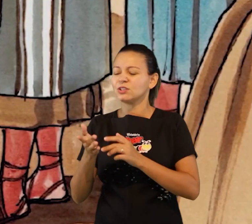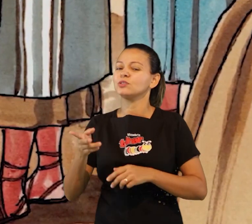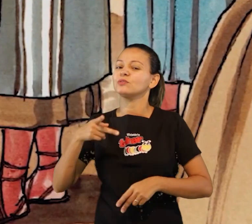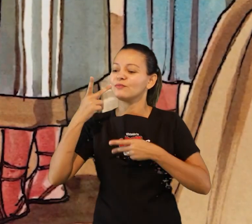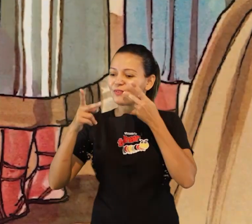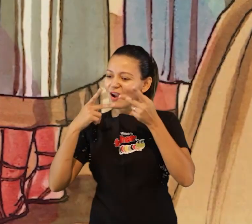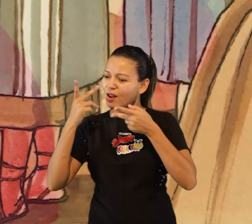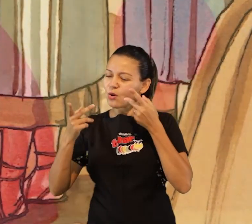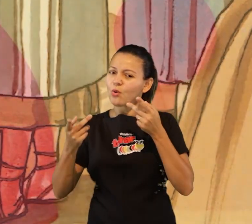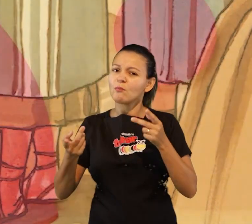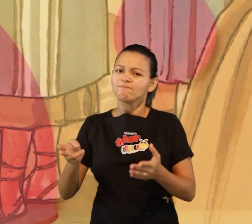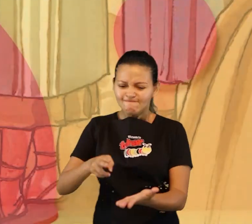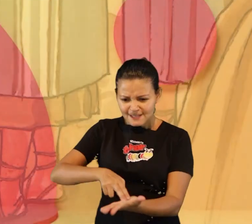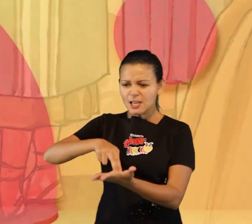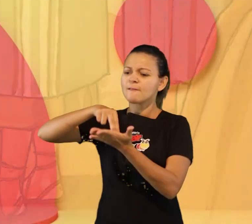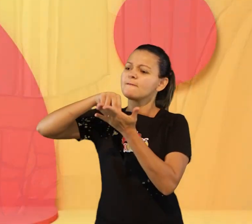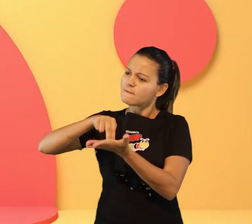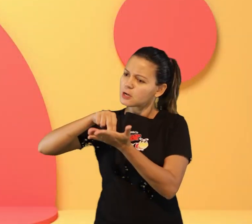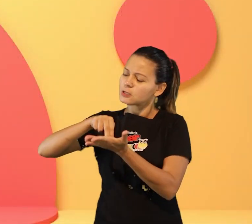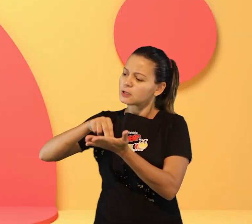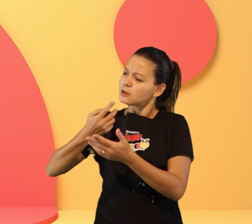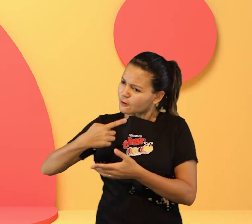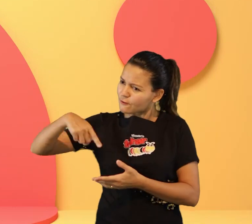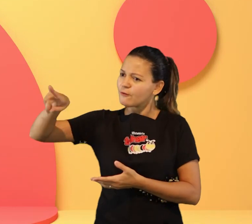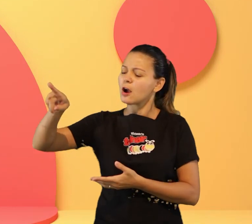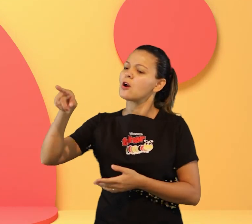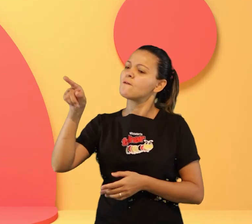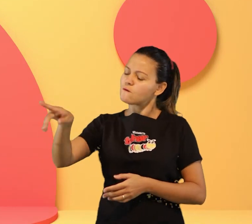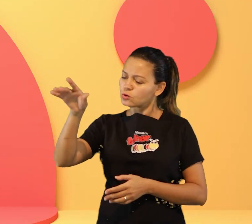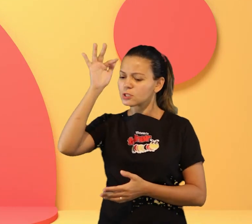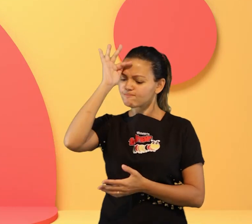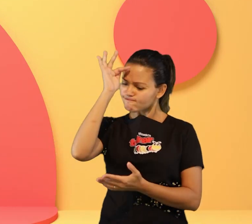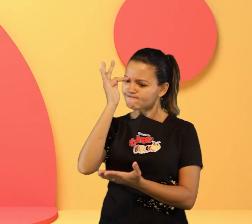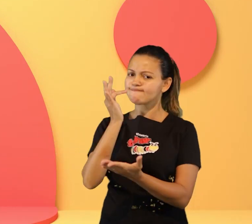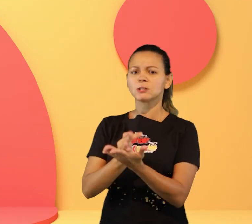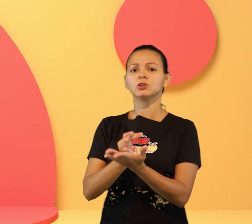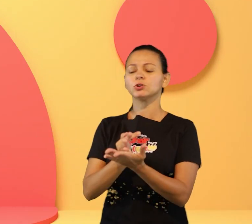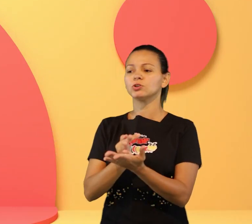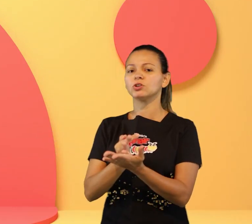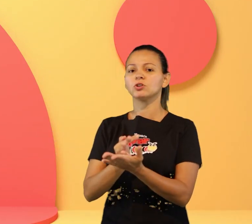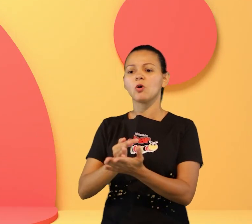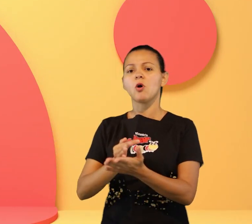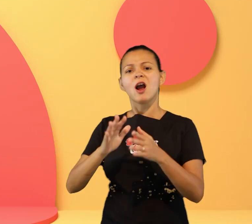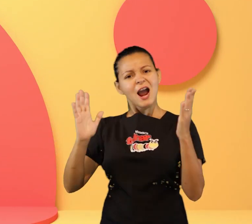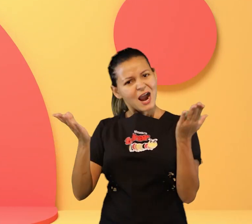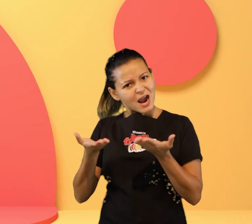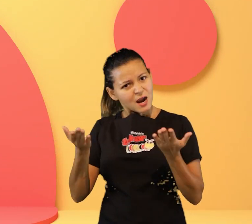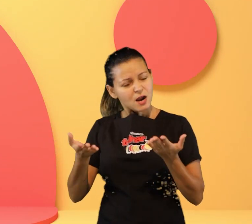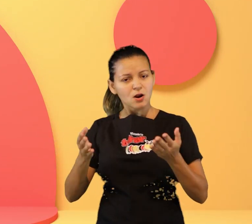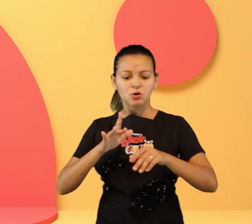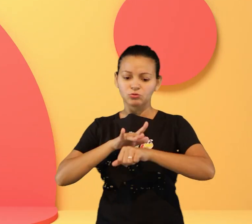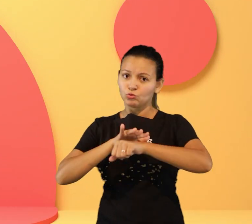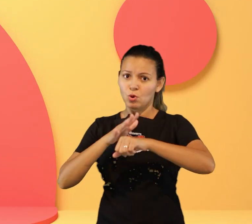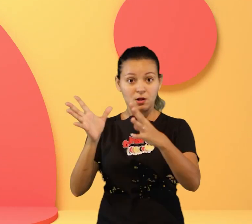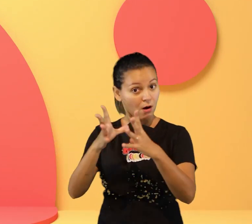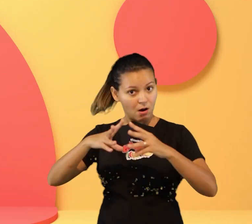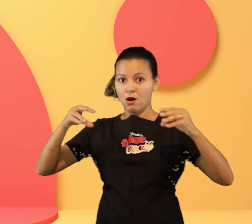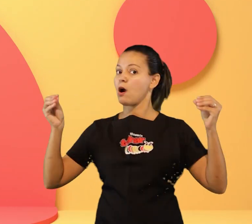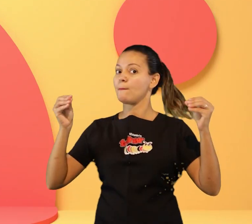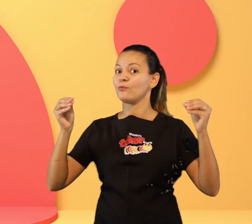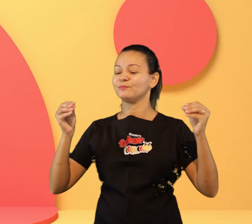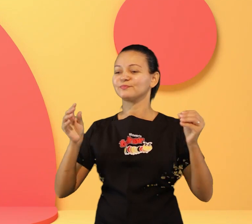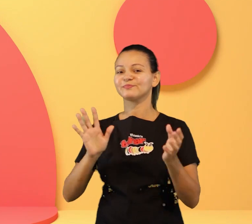teve fé amém essa é a palavra de Deus lá no evangelho segundo Lucas que legal né?